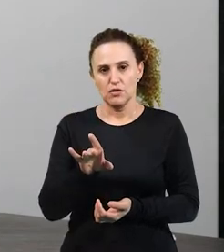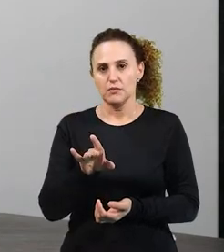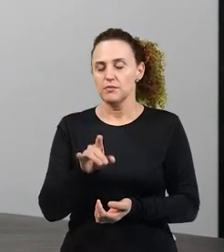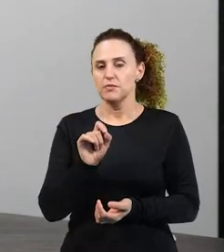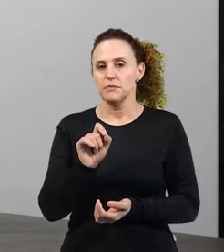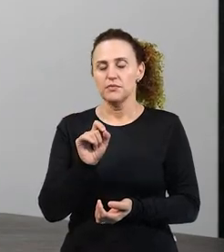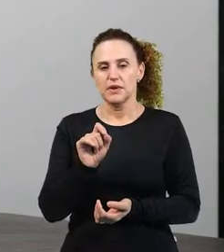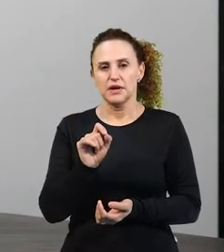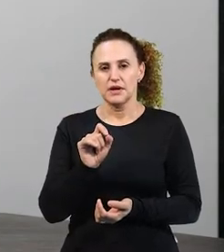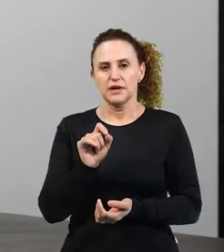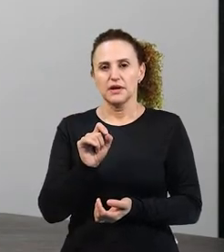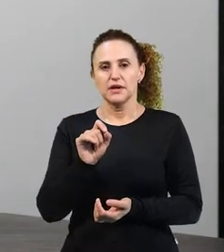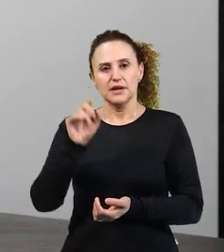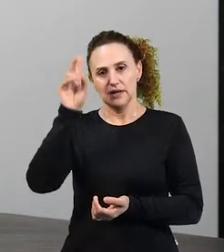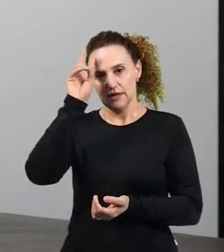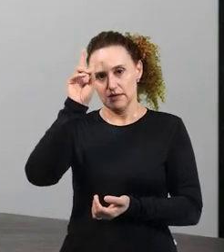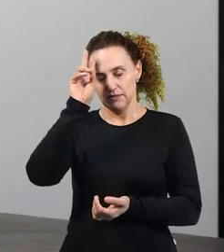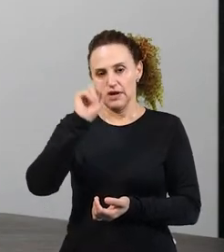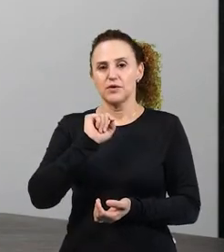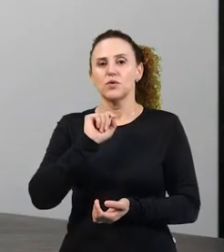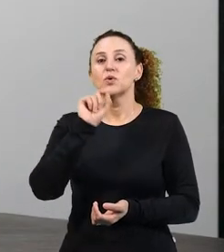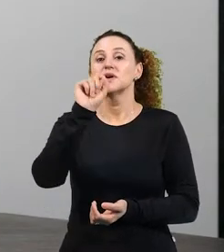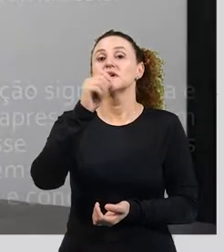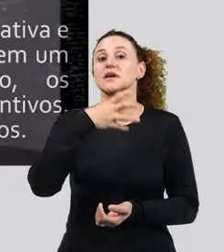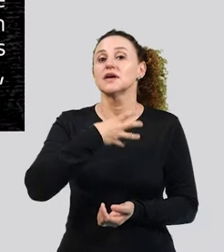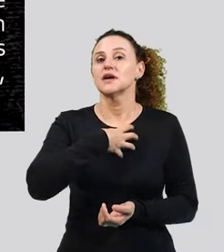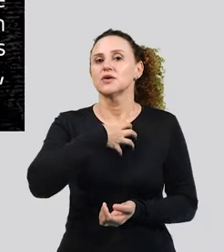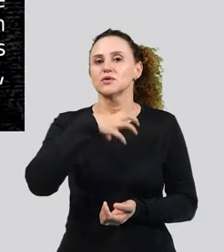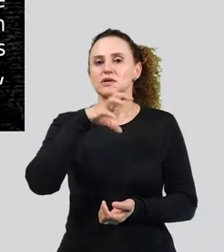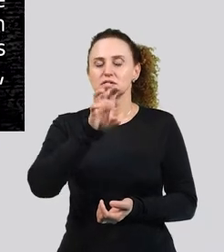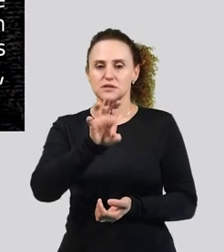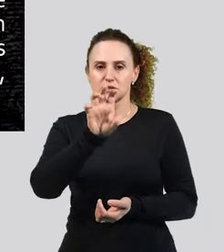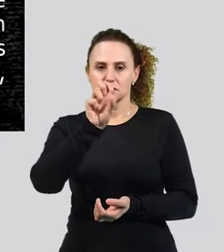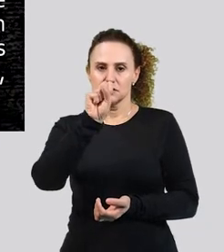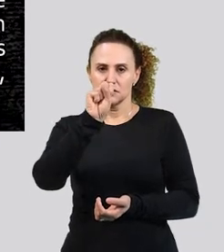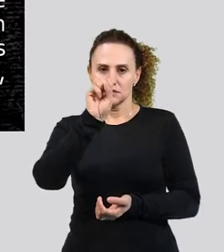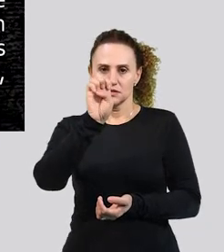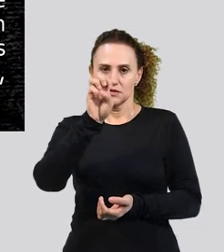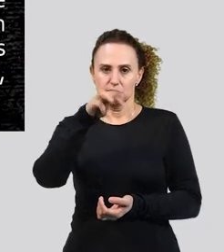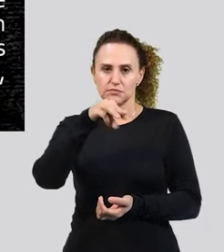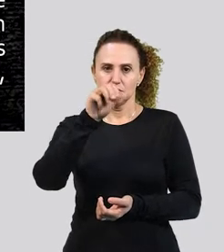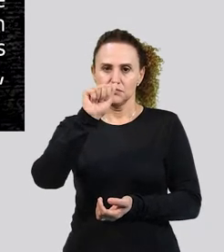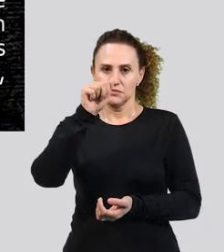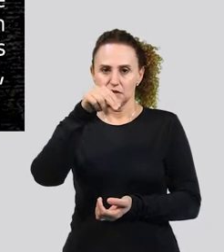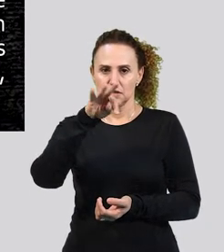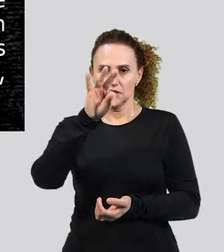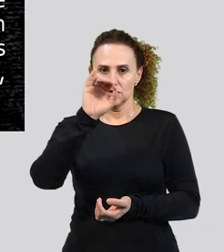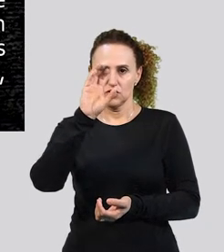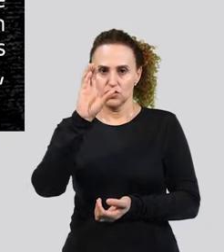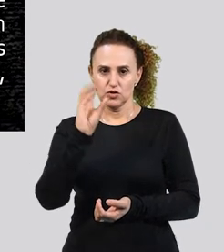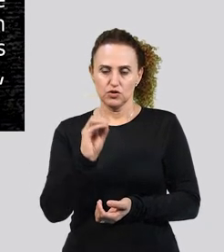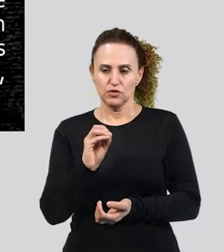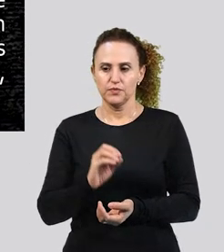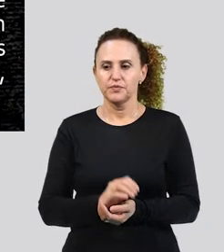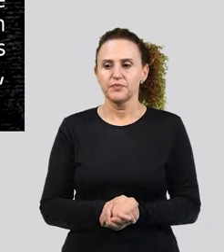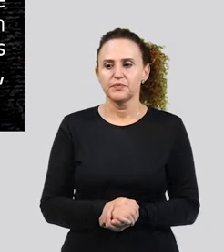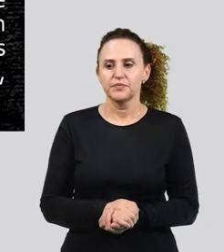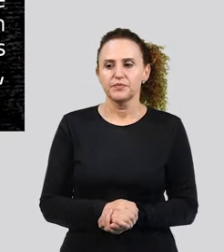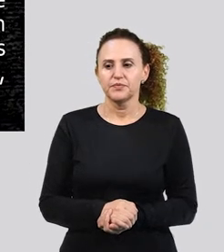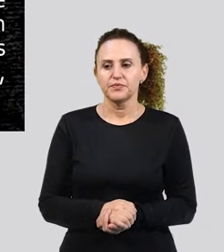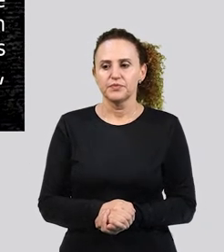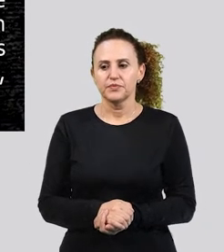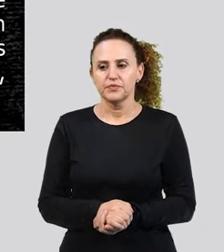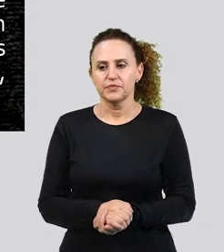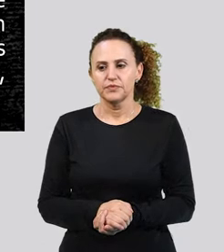registrado, então, o que é o critério semântico? O critério semântico, ele considera que o vocábulo, quando falamos em